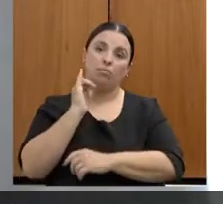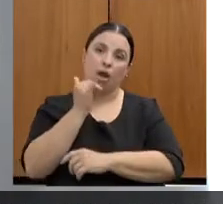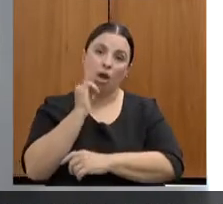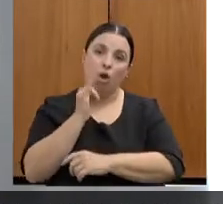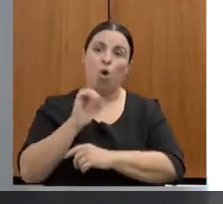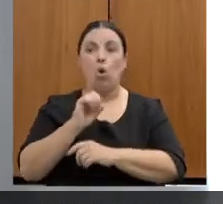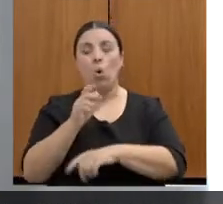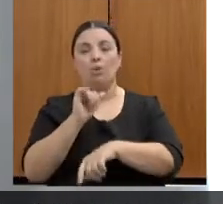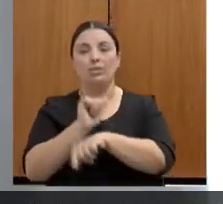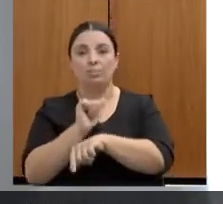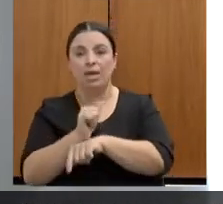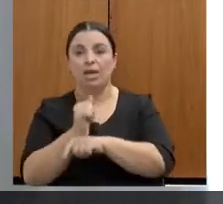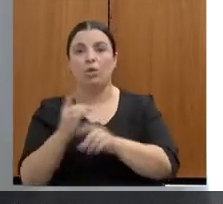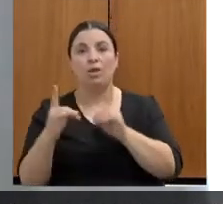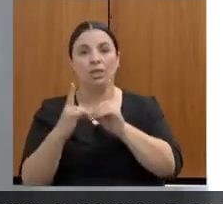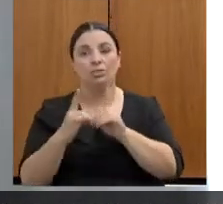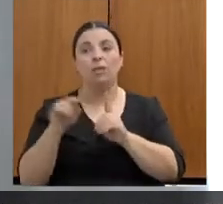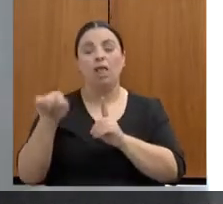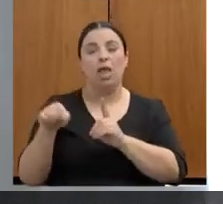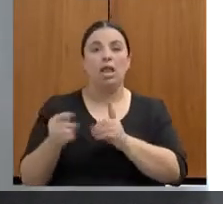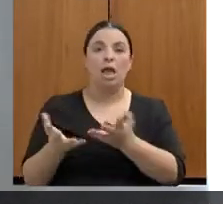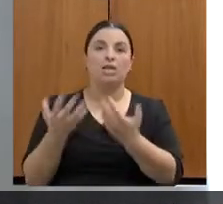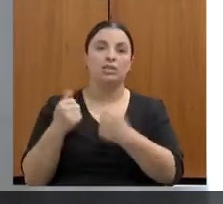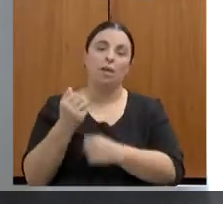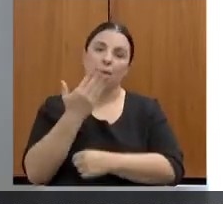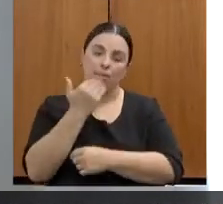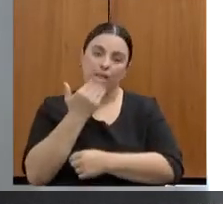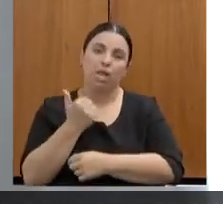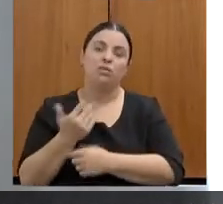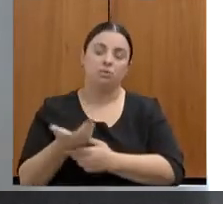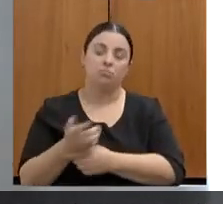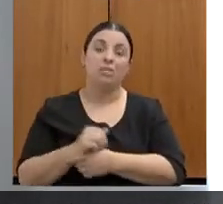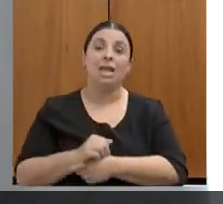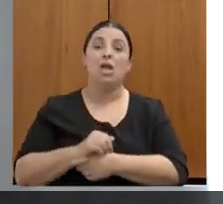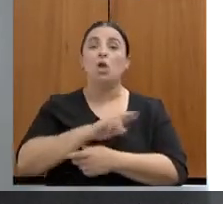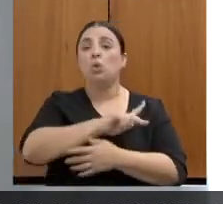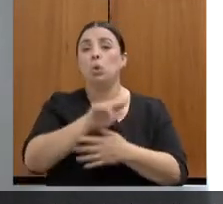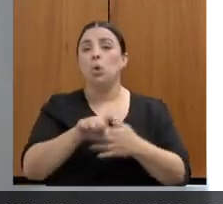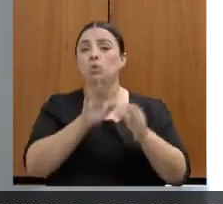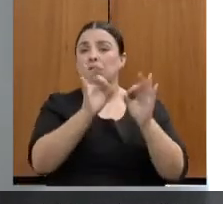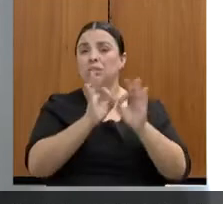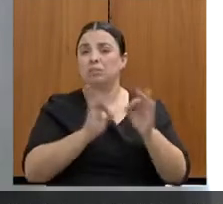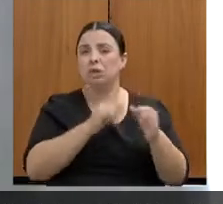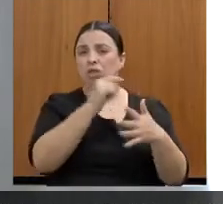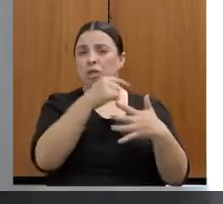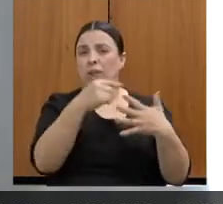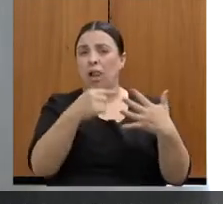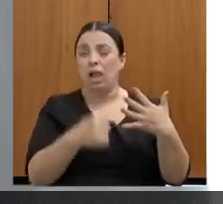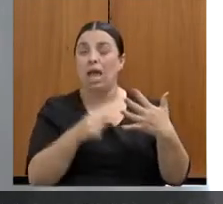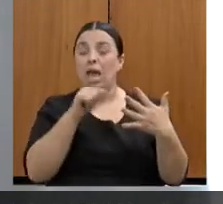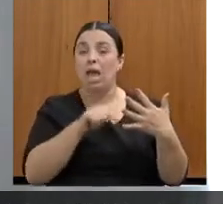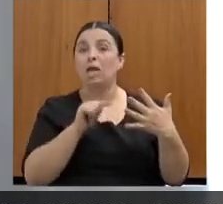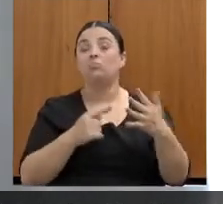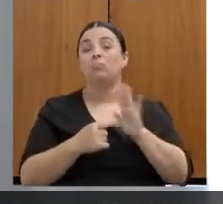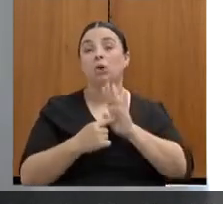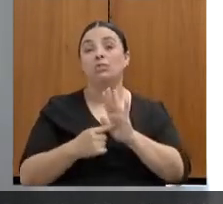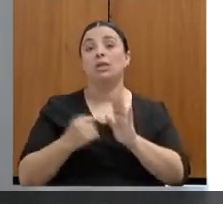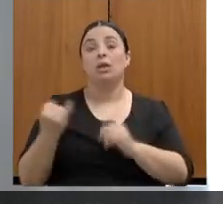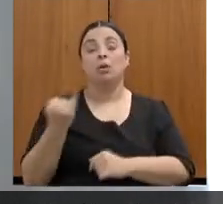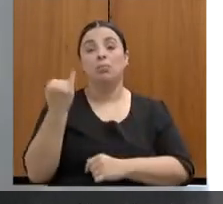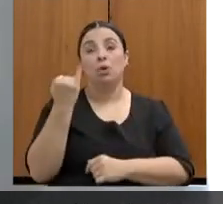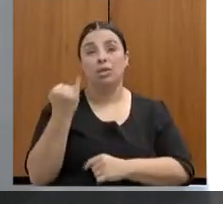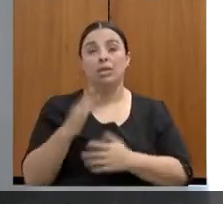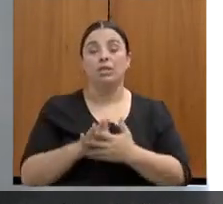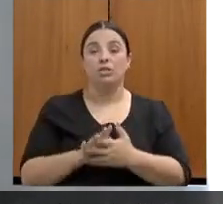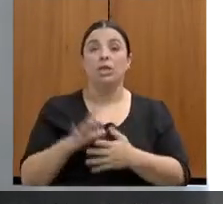Todos esses projetos, eles ressaltam a importância de que não somente o trabalho de prevenção, não